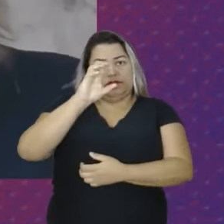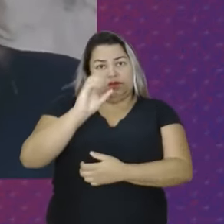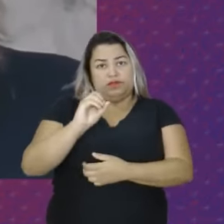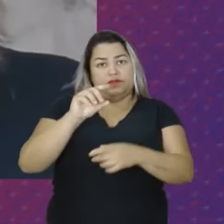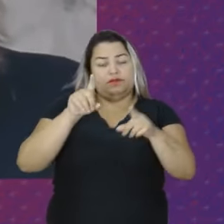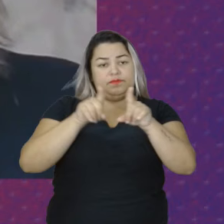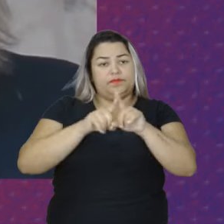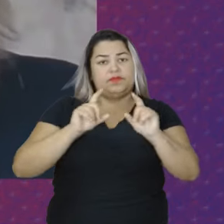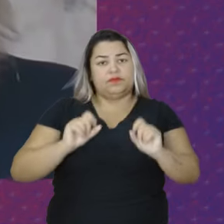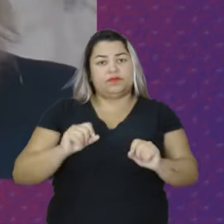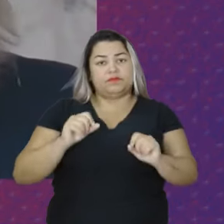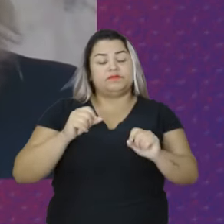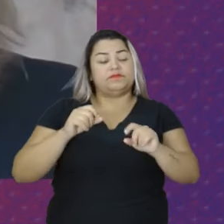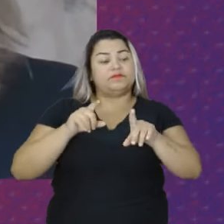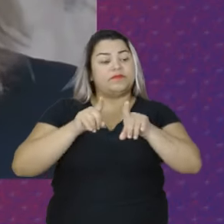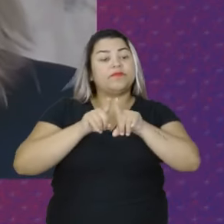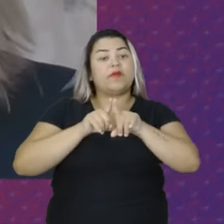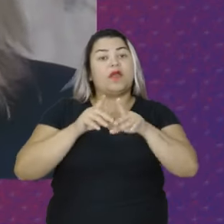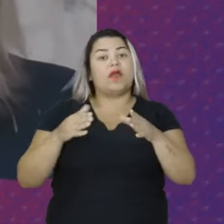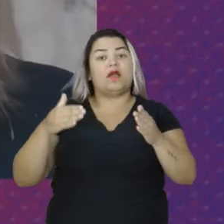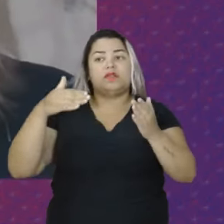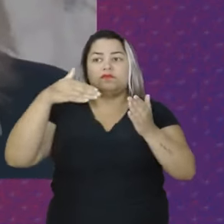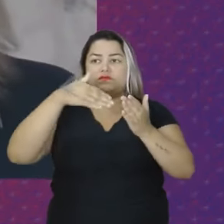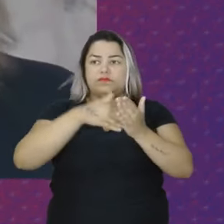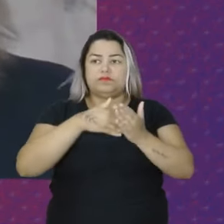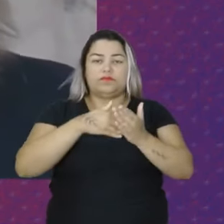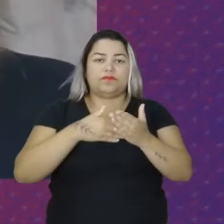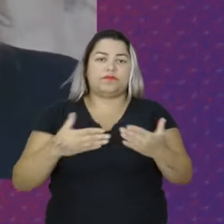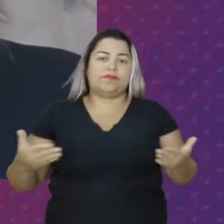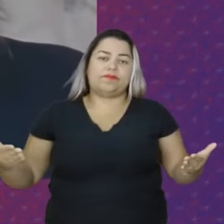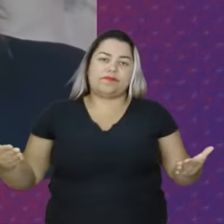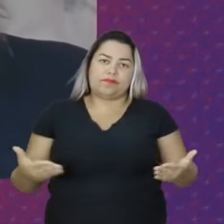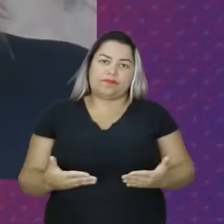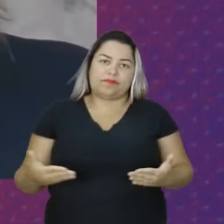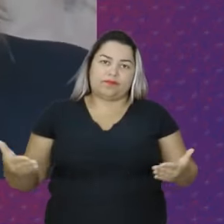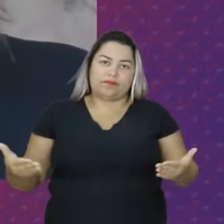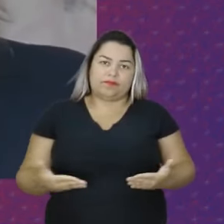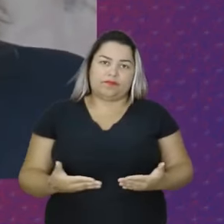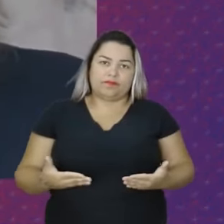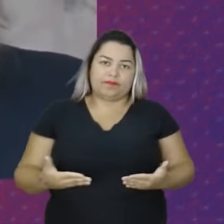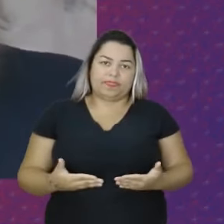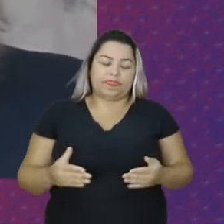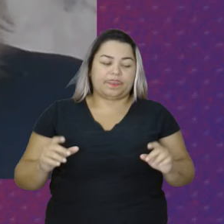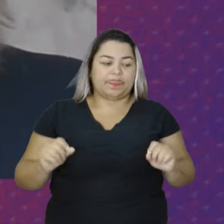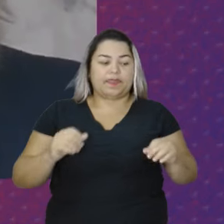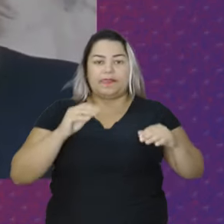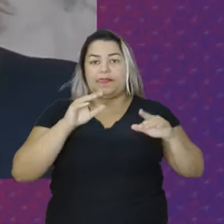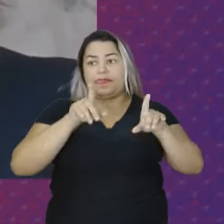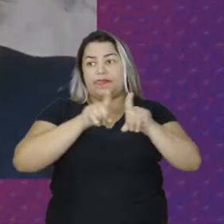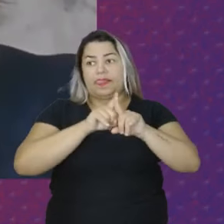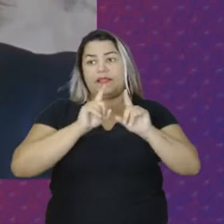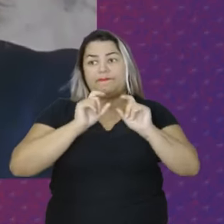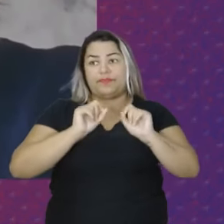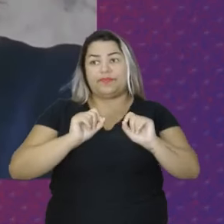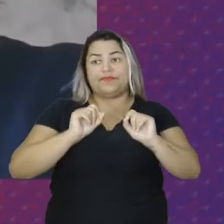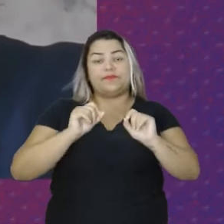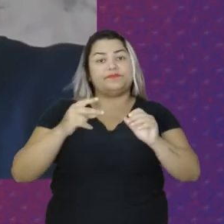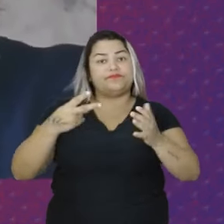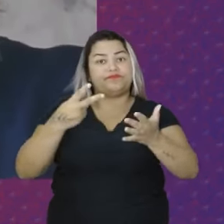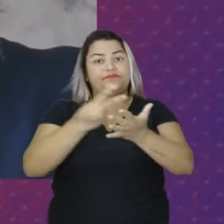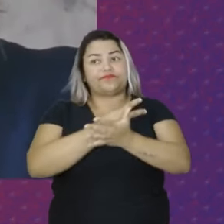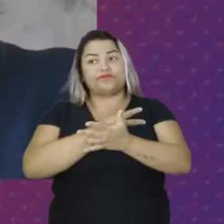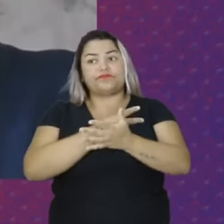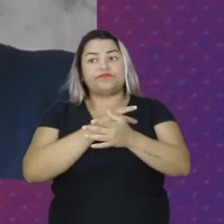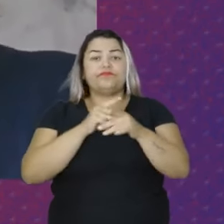naquele momento pré-constituinte até a atualidade Esse desmonte aconteceu